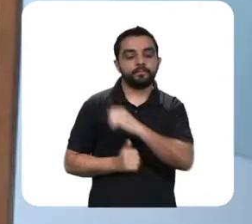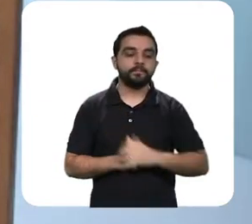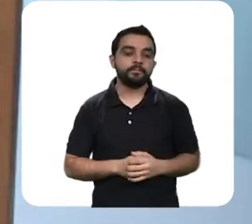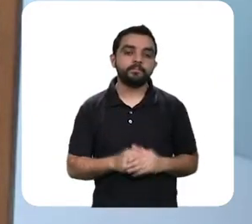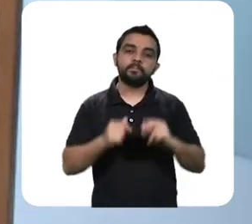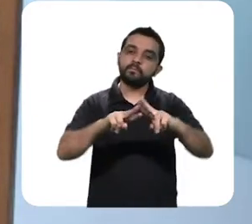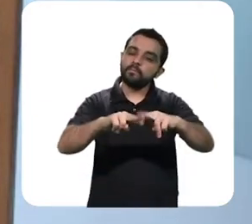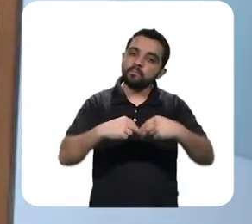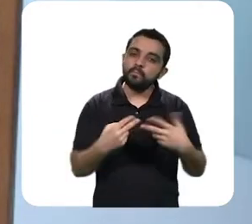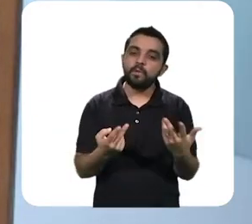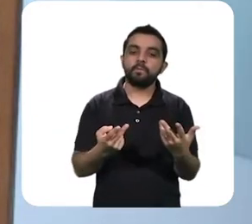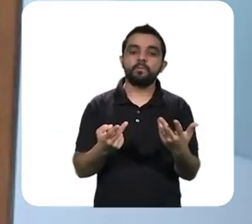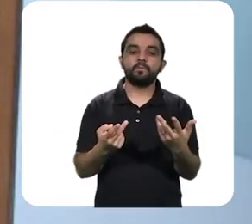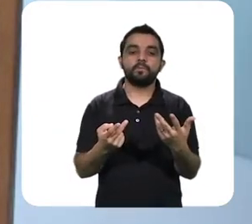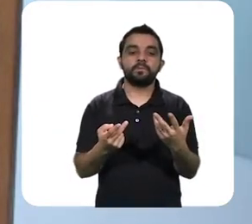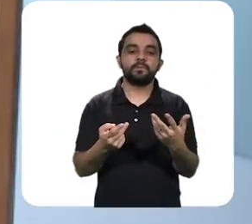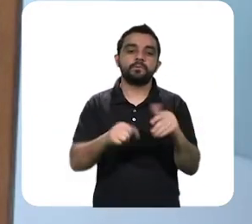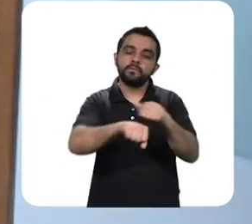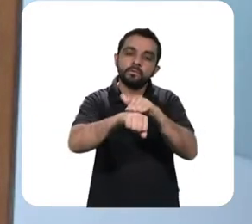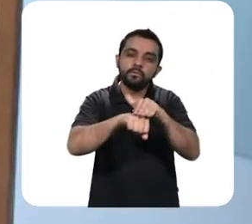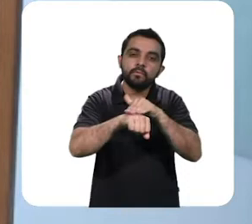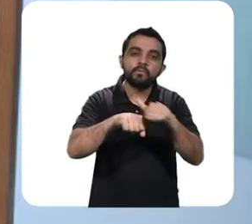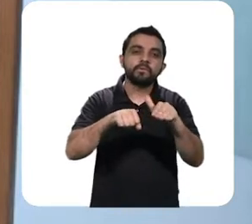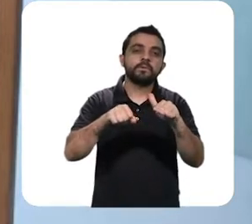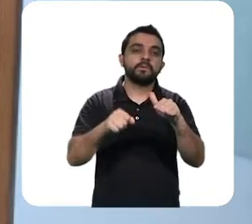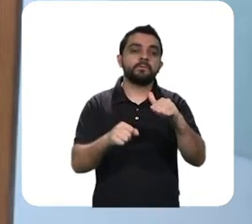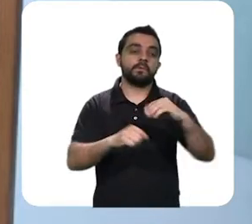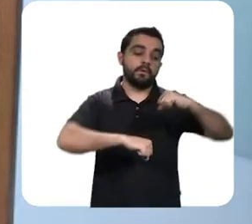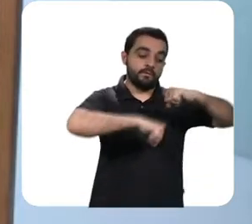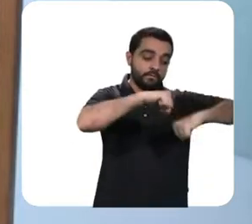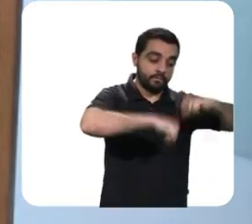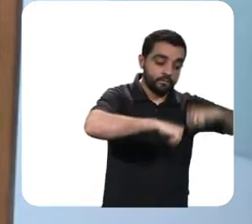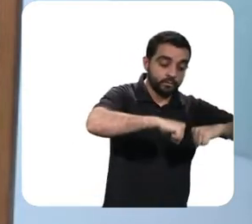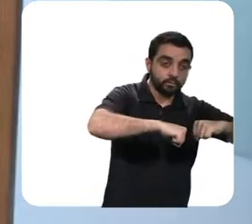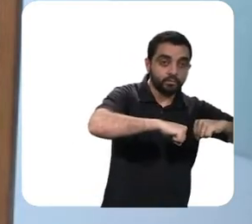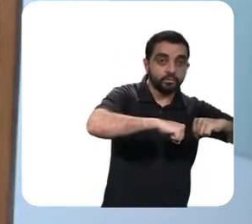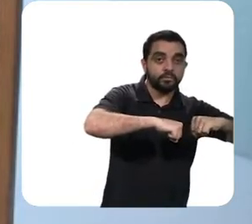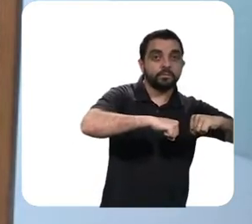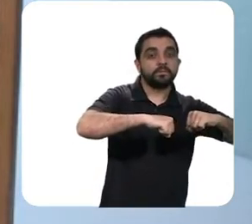tudo isso vai ao que a gente estava comentando sobre industrialização versus